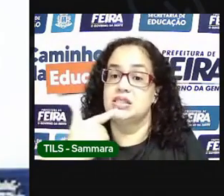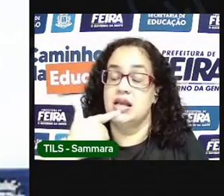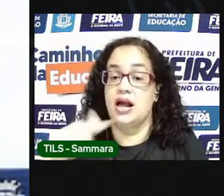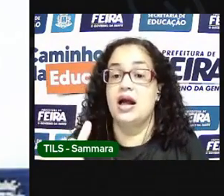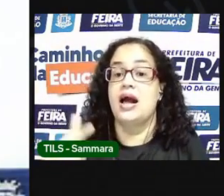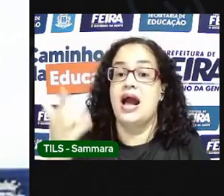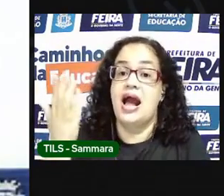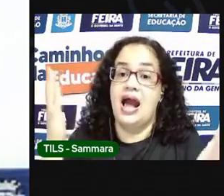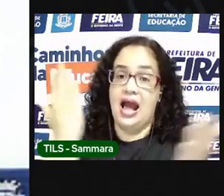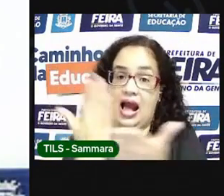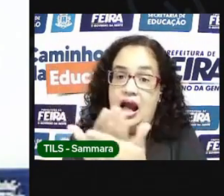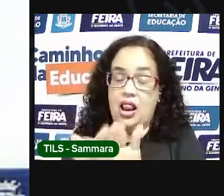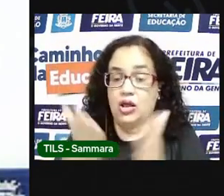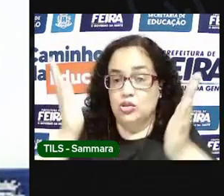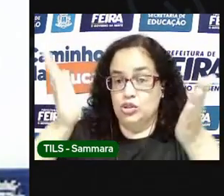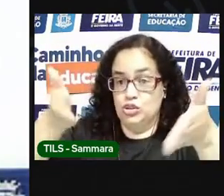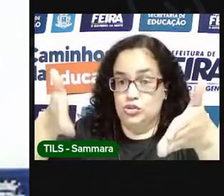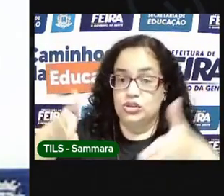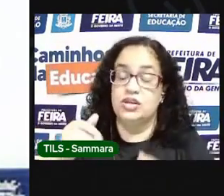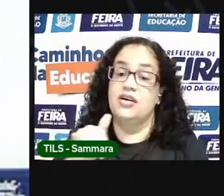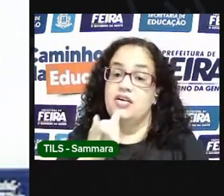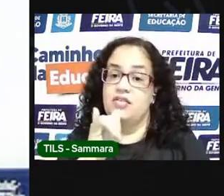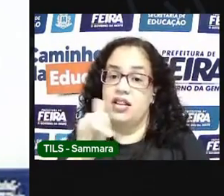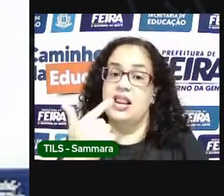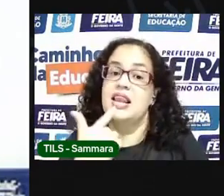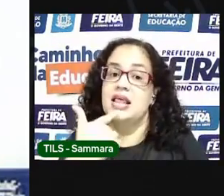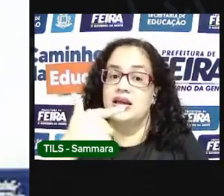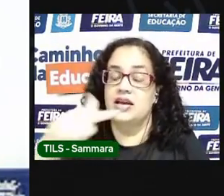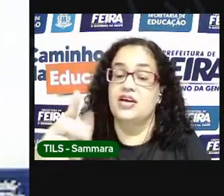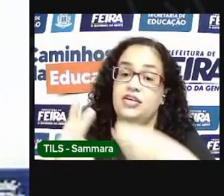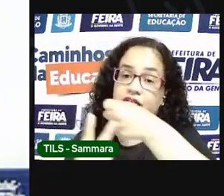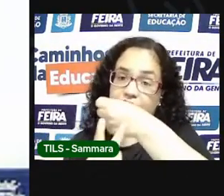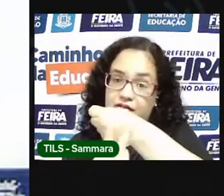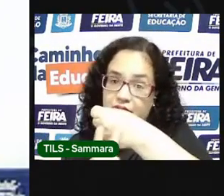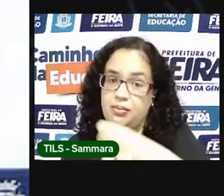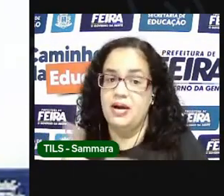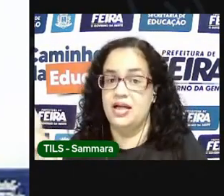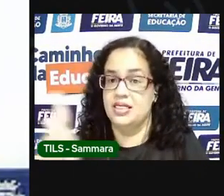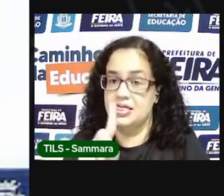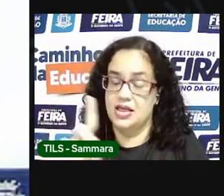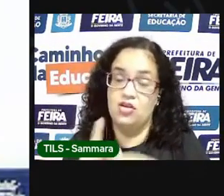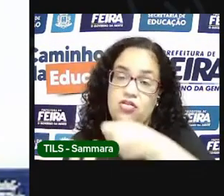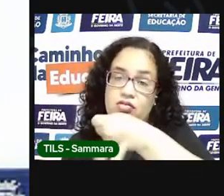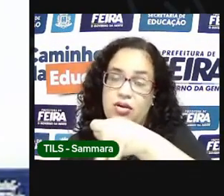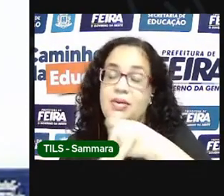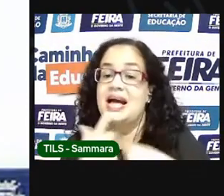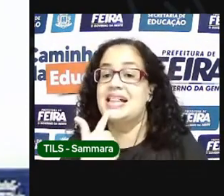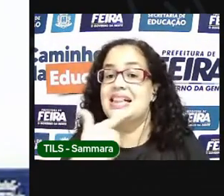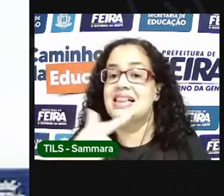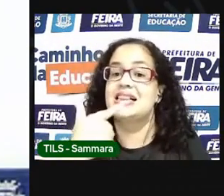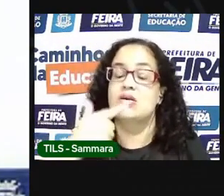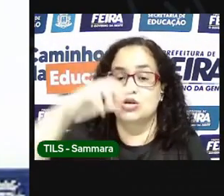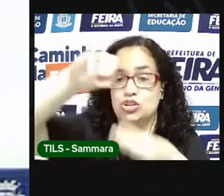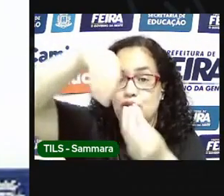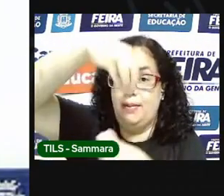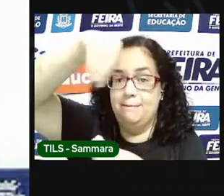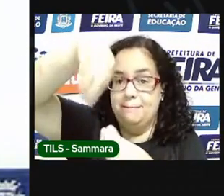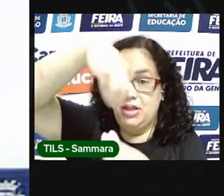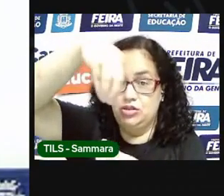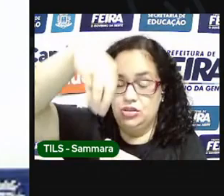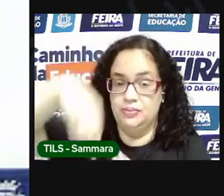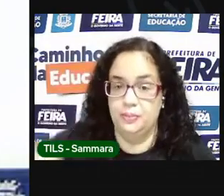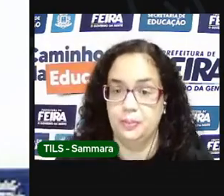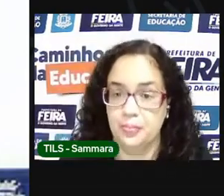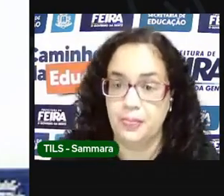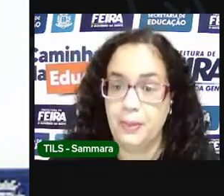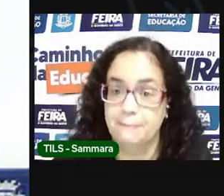hoje nós iremos falar sobre linguagem verbal, não verbal e linguagem mista. Estão curiosos? Então venham